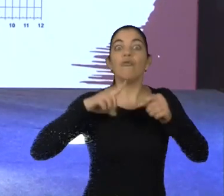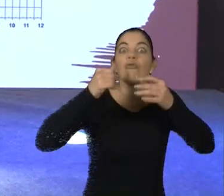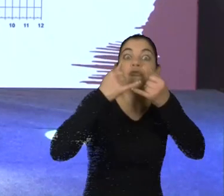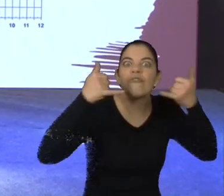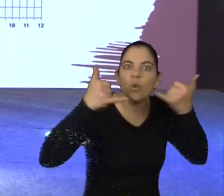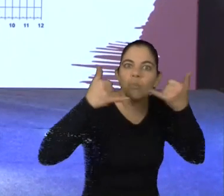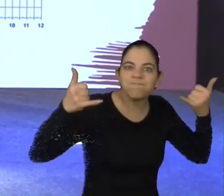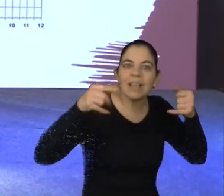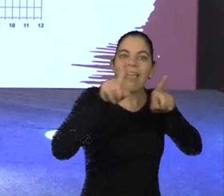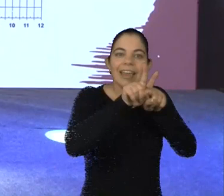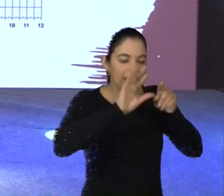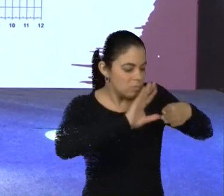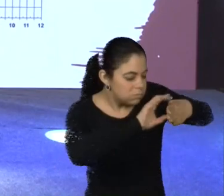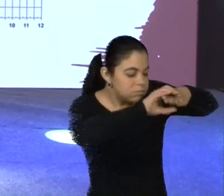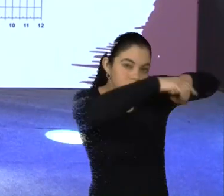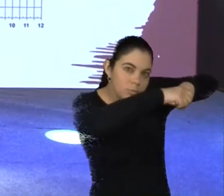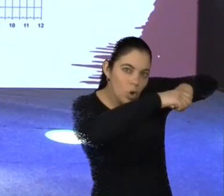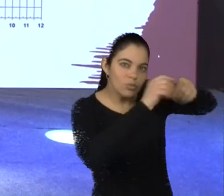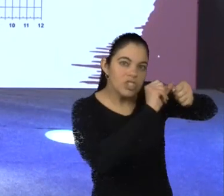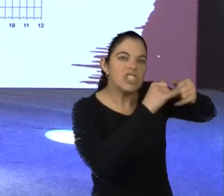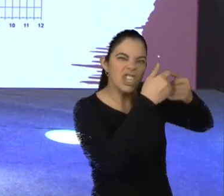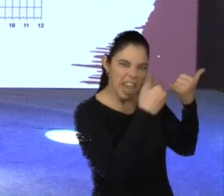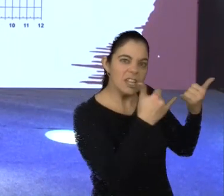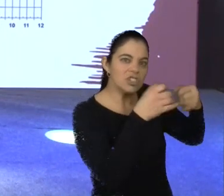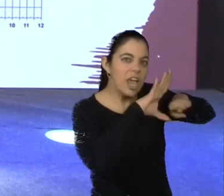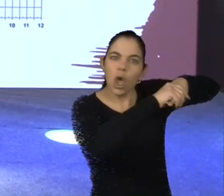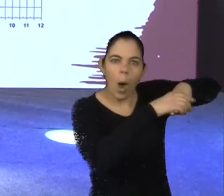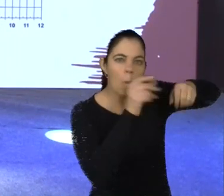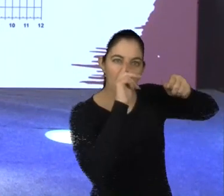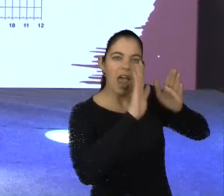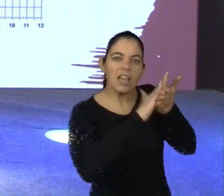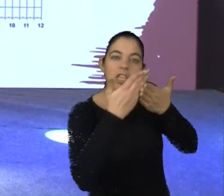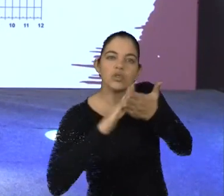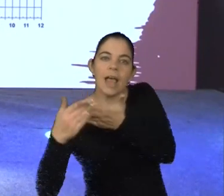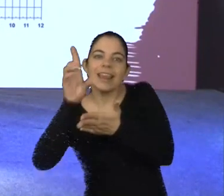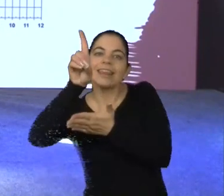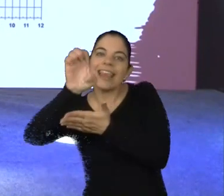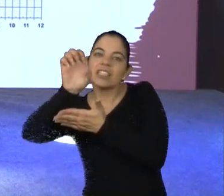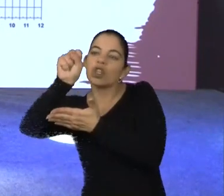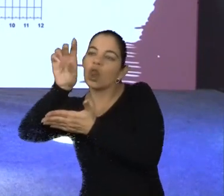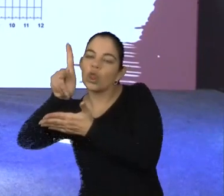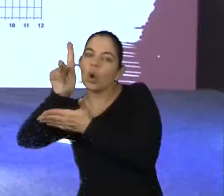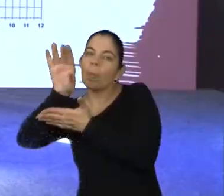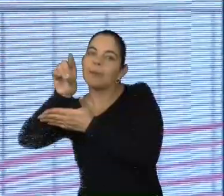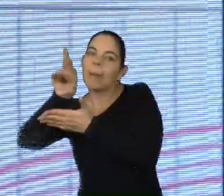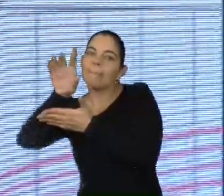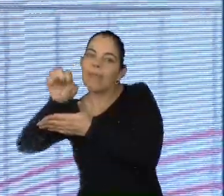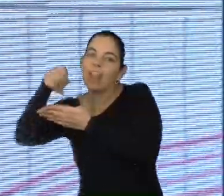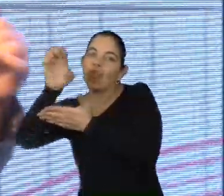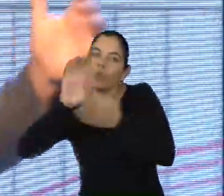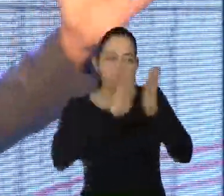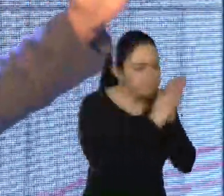86 bilhões de neurônios, sendo que cada um deles faz cerca de 10 mil sinapses, e eu estou falando isso na vida adulta. Porque na